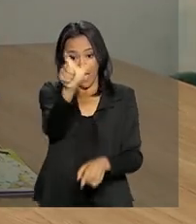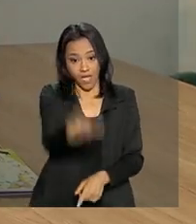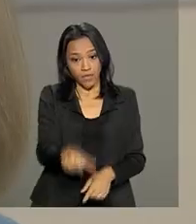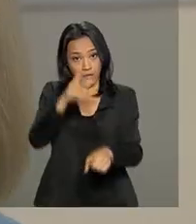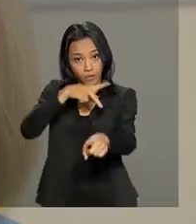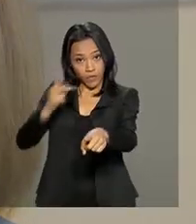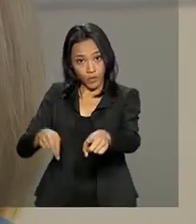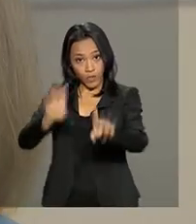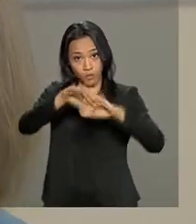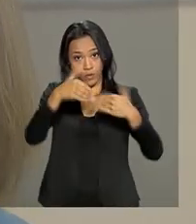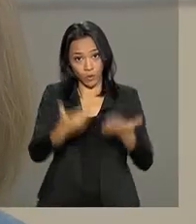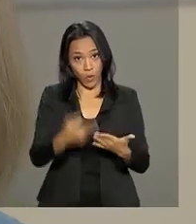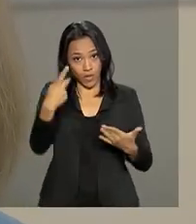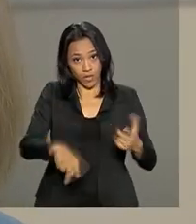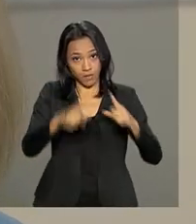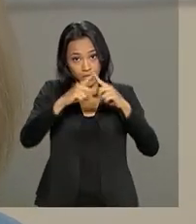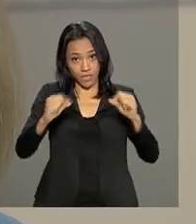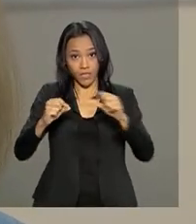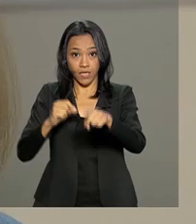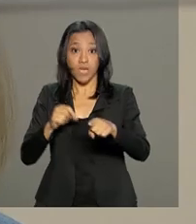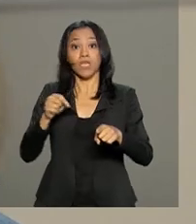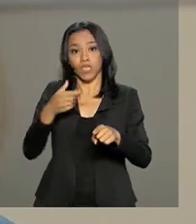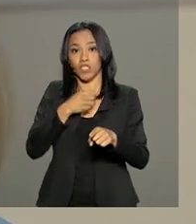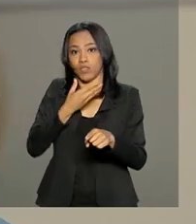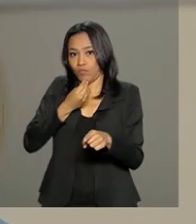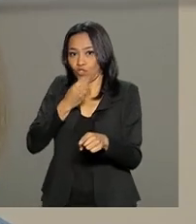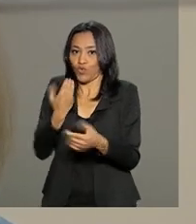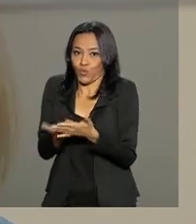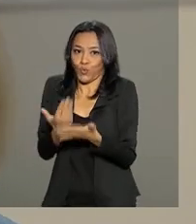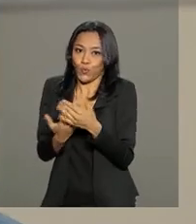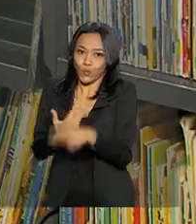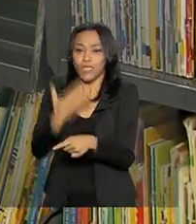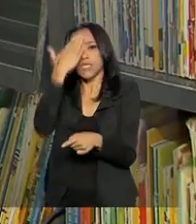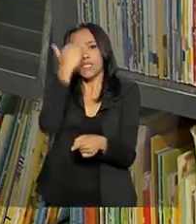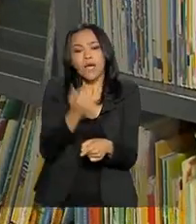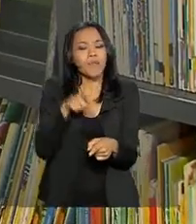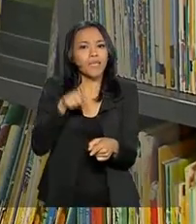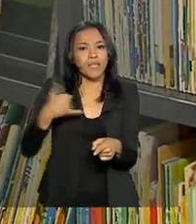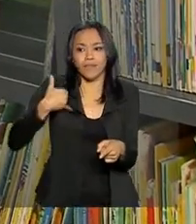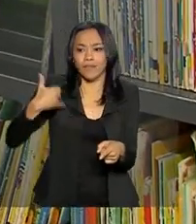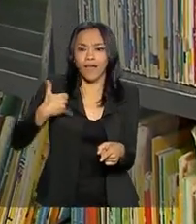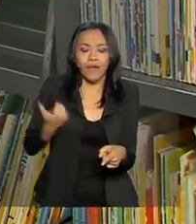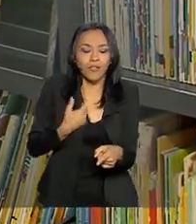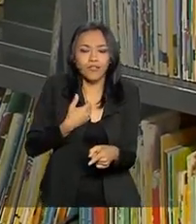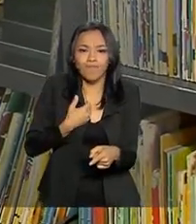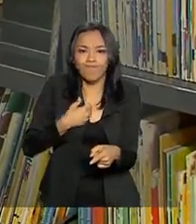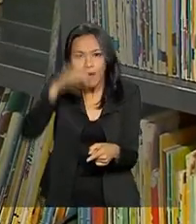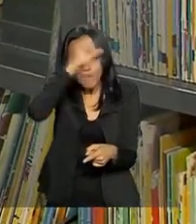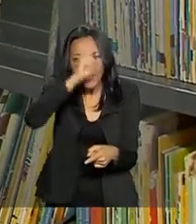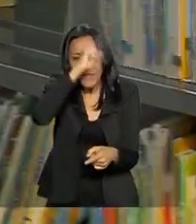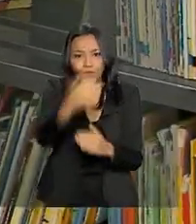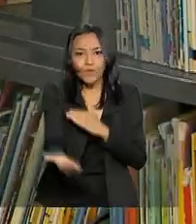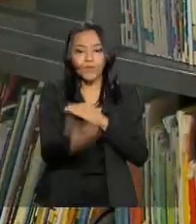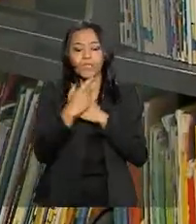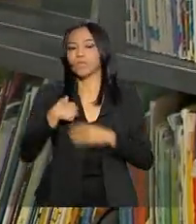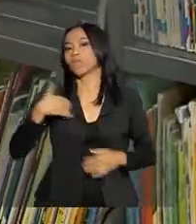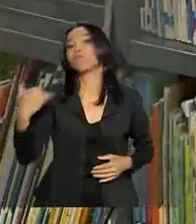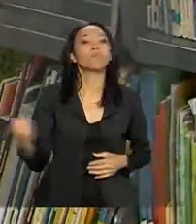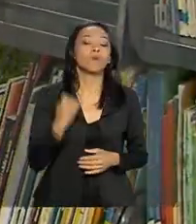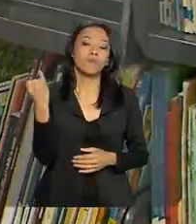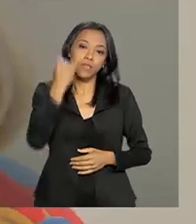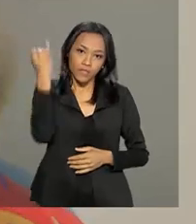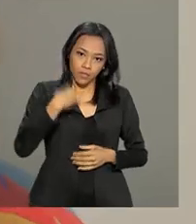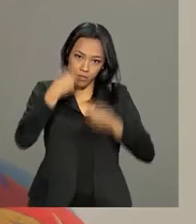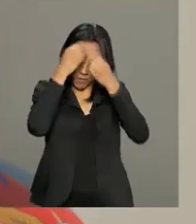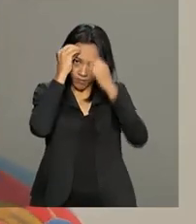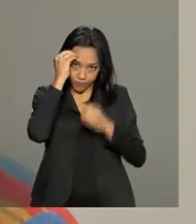escola pública em Brasília, onde o Lucas estuda, sabe o quanto a leitura nesta fase de aprendizagem é importante para a formação do